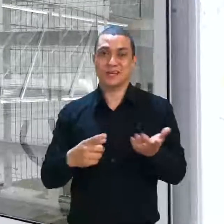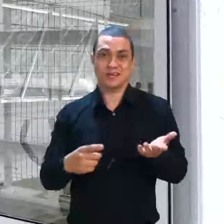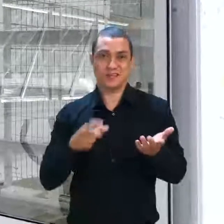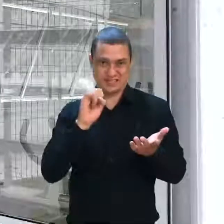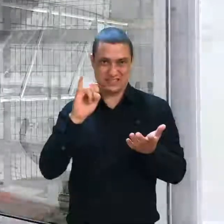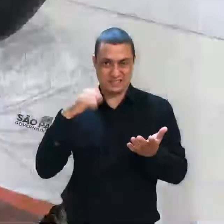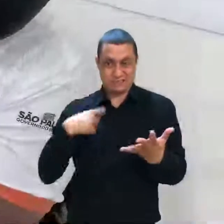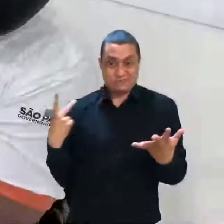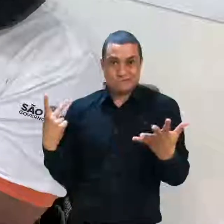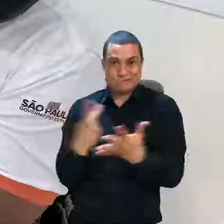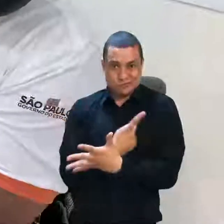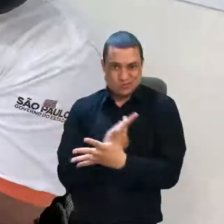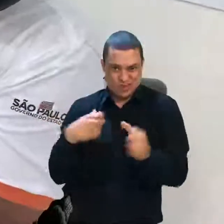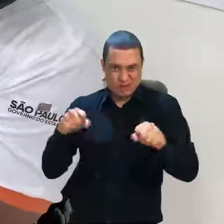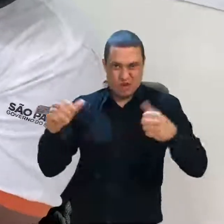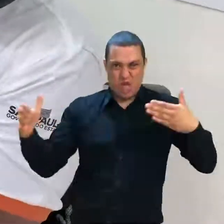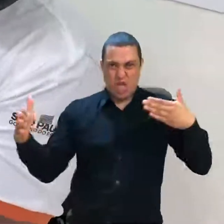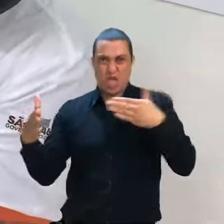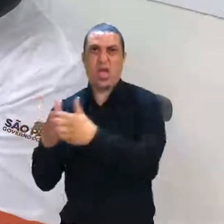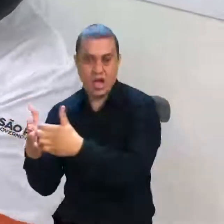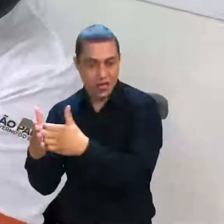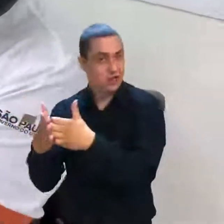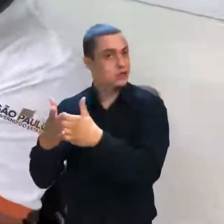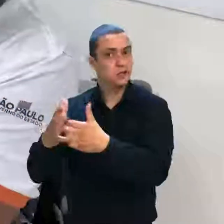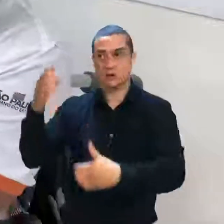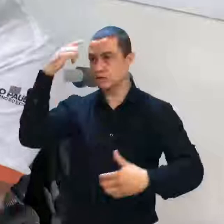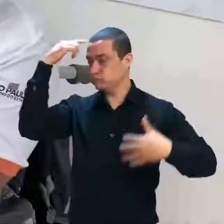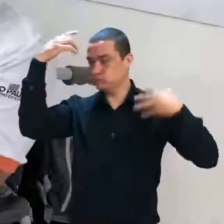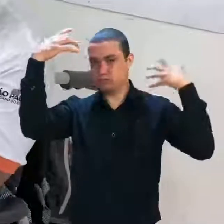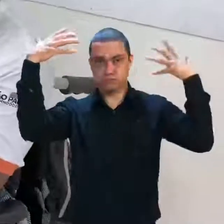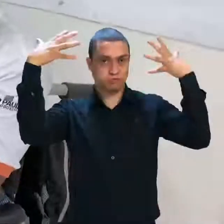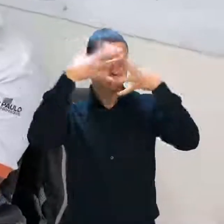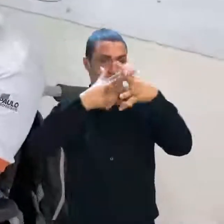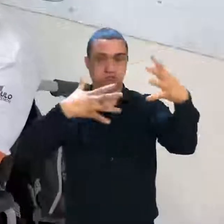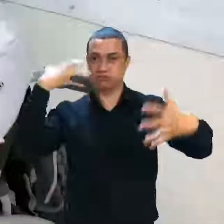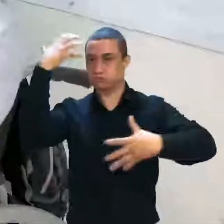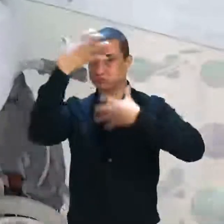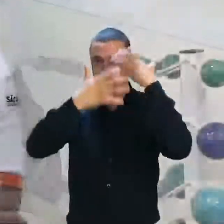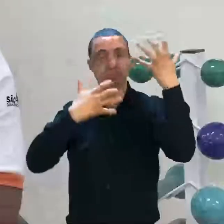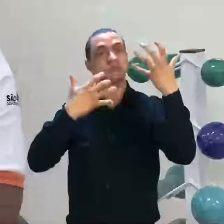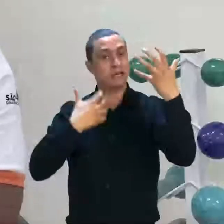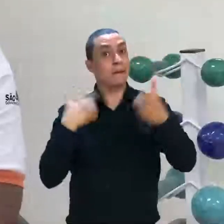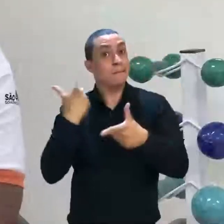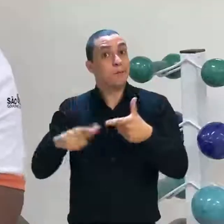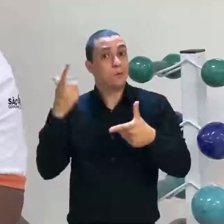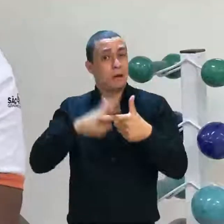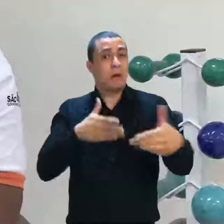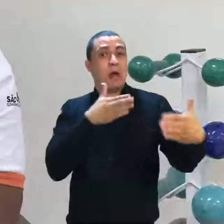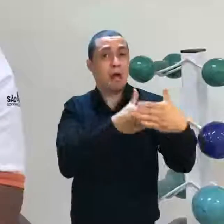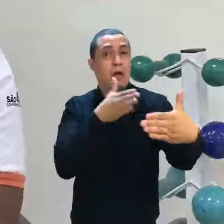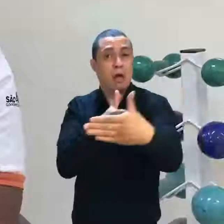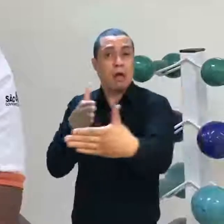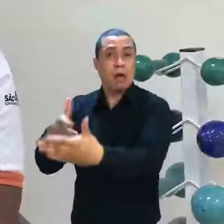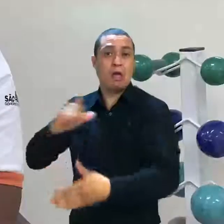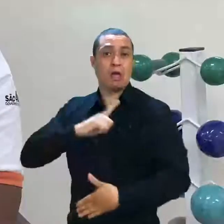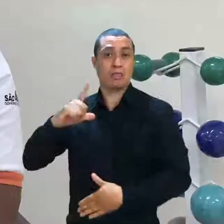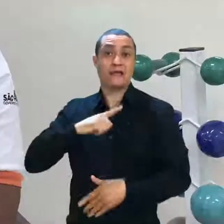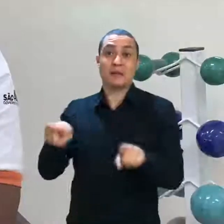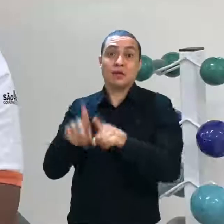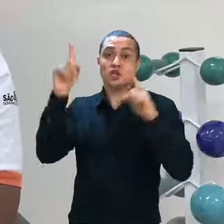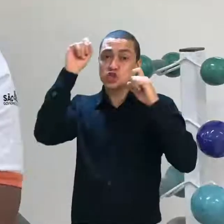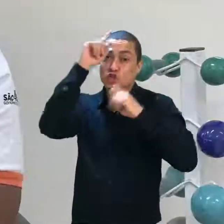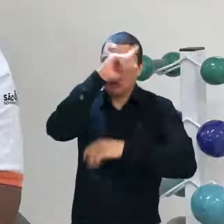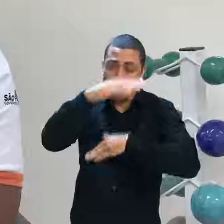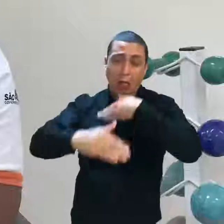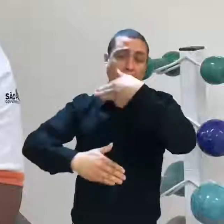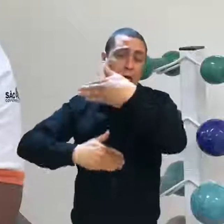quando você passa por um acidente assim, você acaba tendo, você tem que enfrentar várias barreiras e passar por cima de